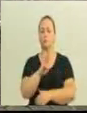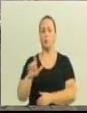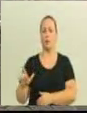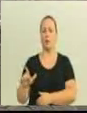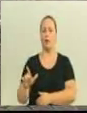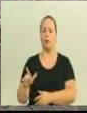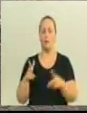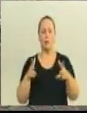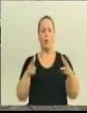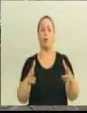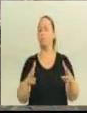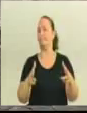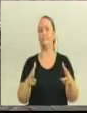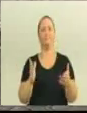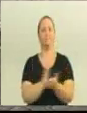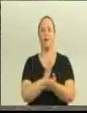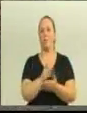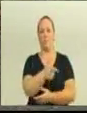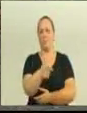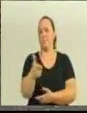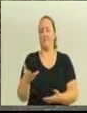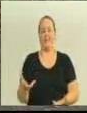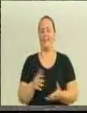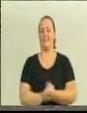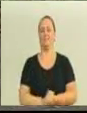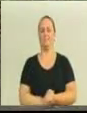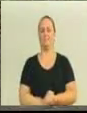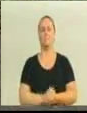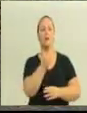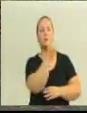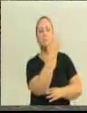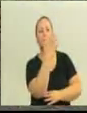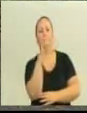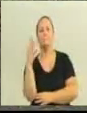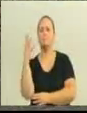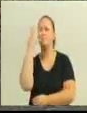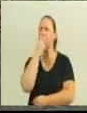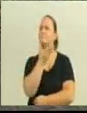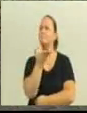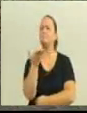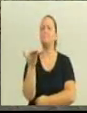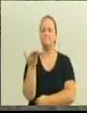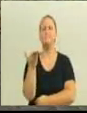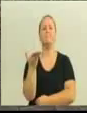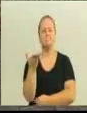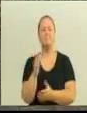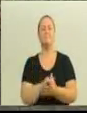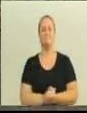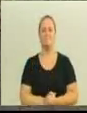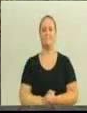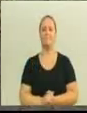conhece muito bem a região, a área verde. Uma maravilha. É um loteamento